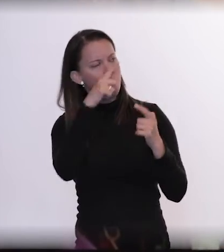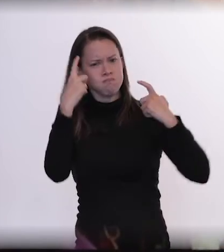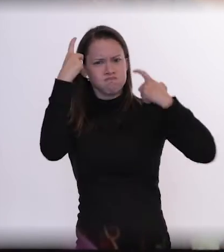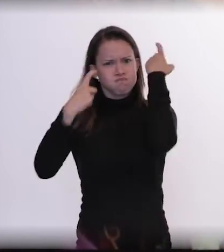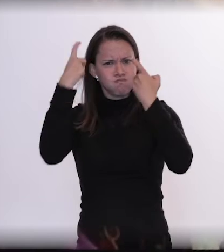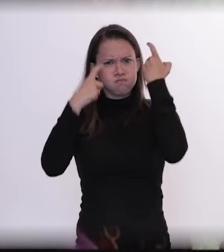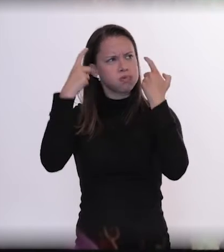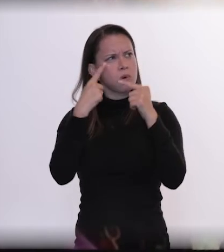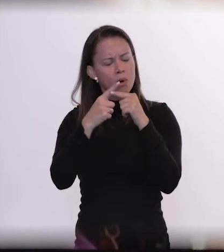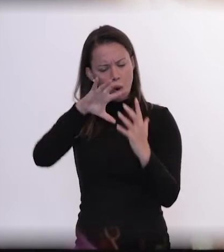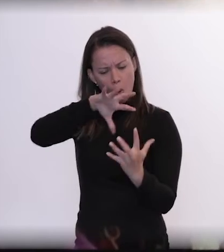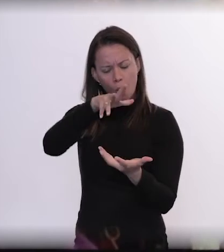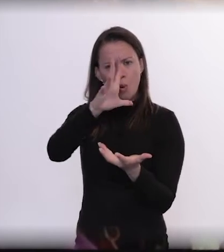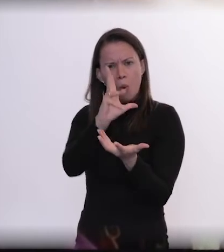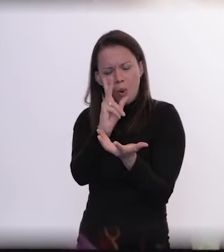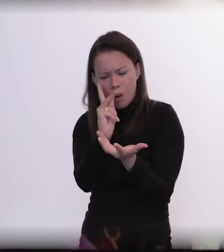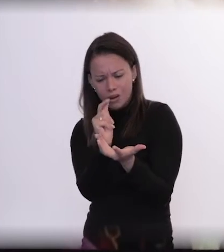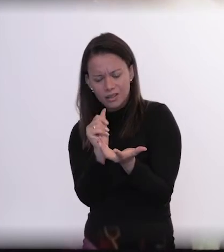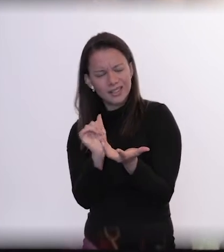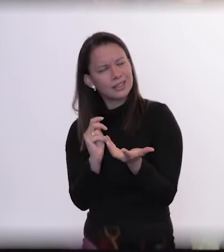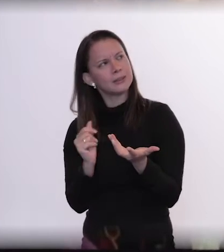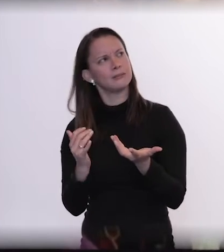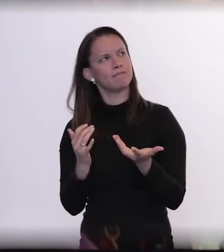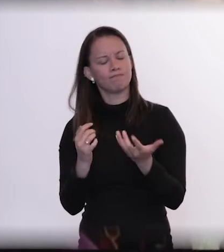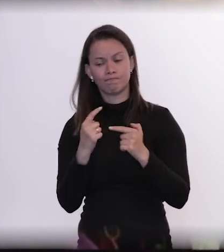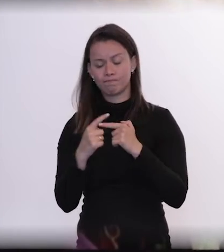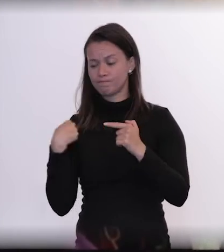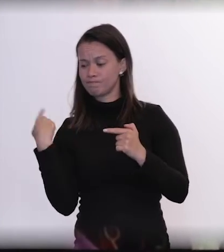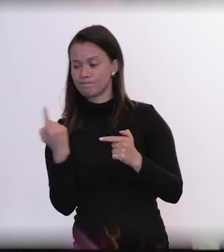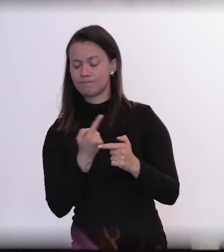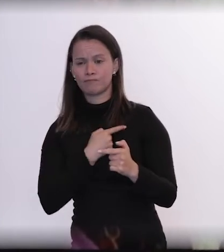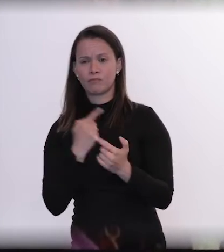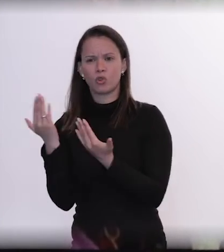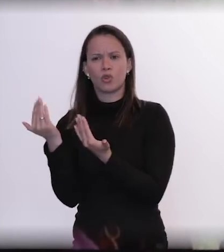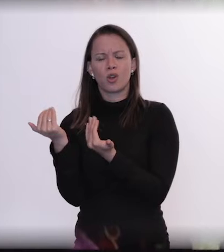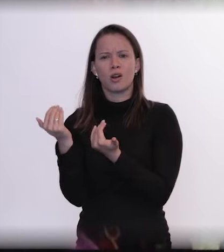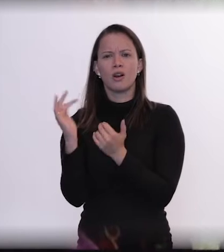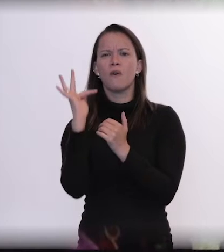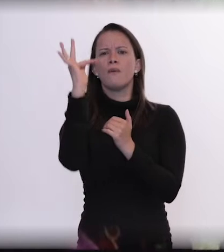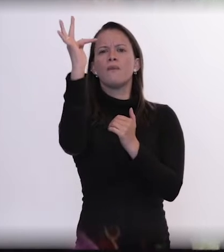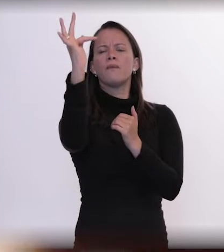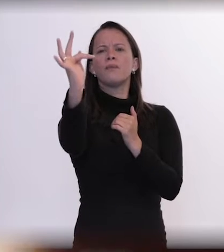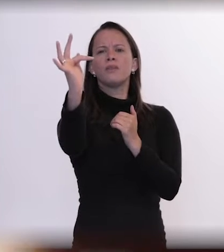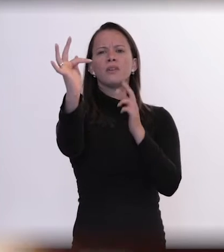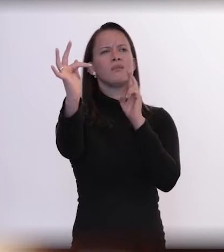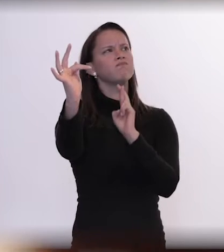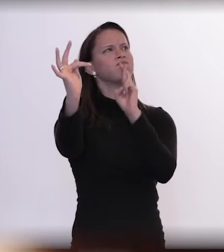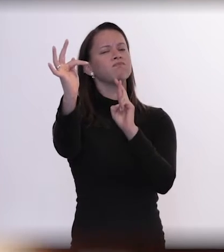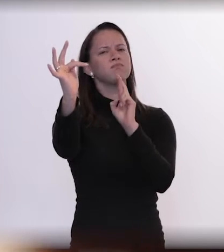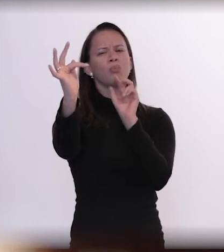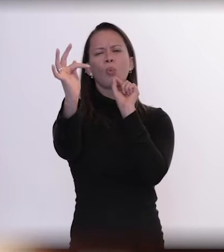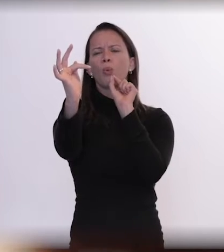em chamas, ela está sinalizando a primeira geração sem esperança. Que